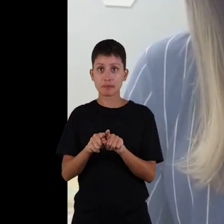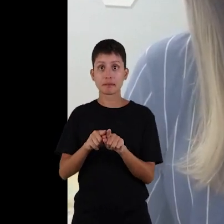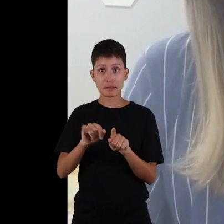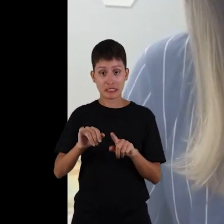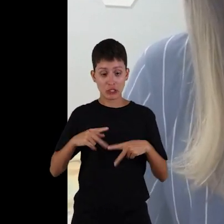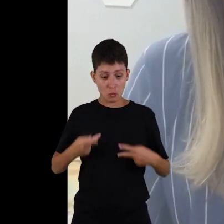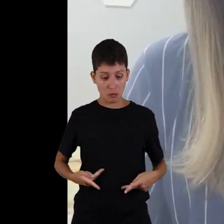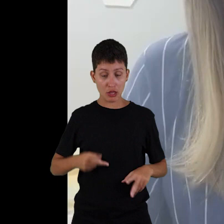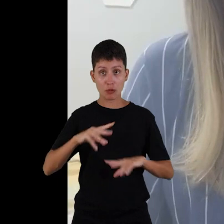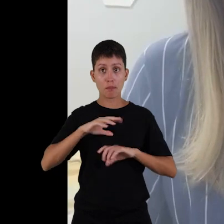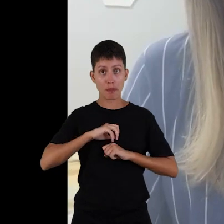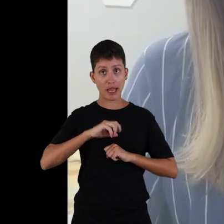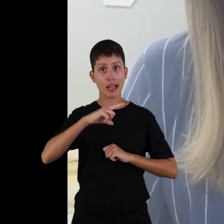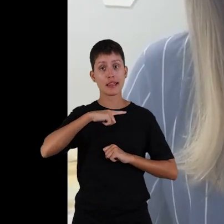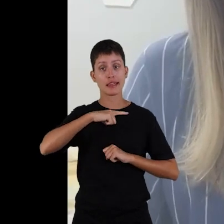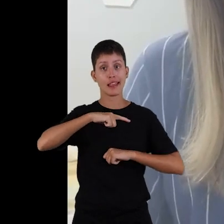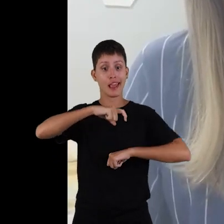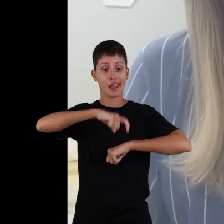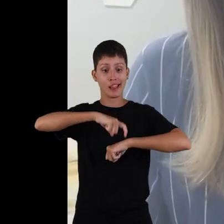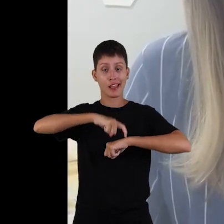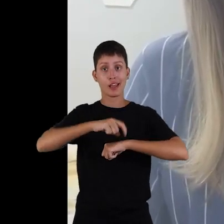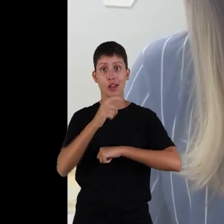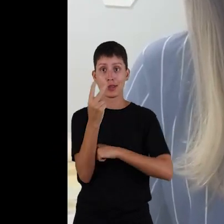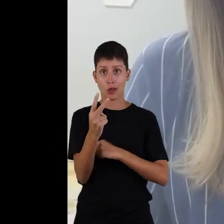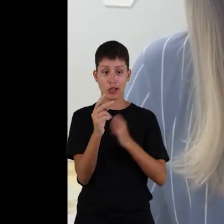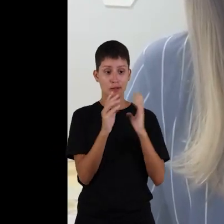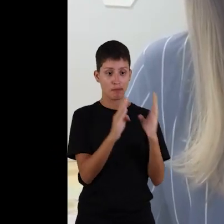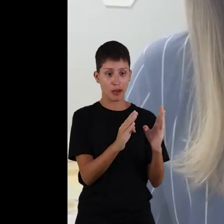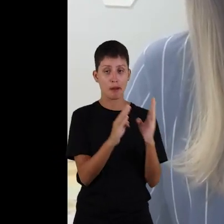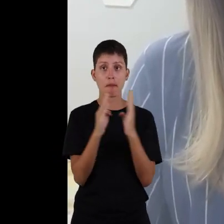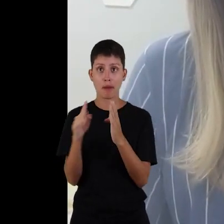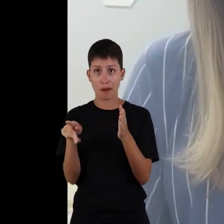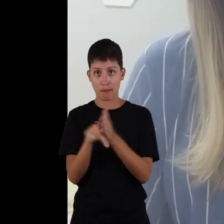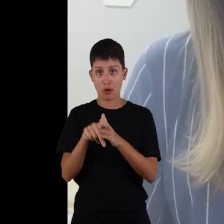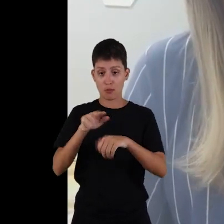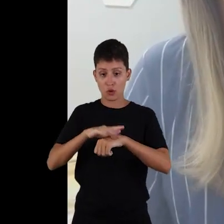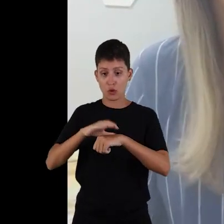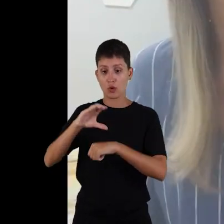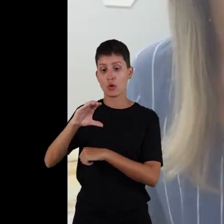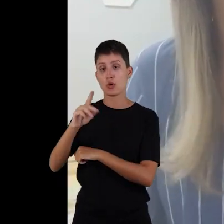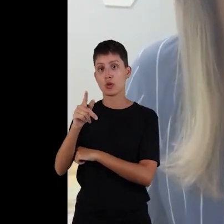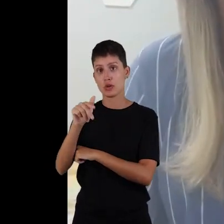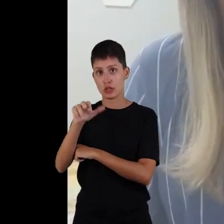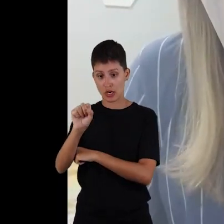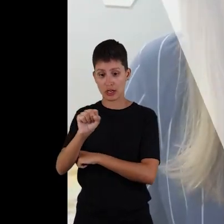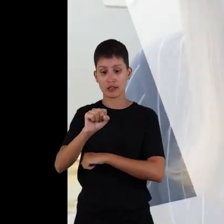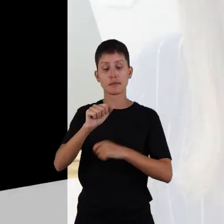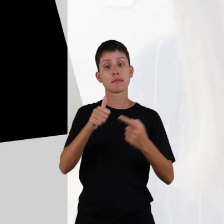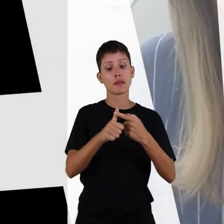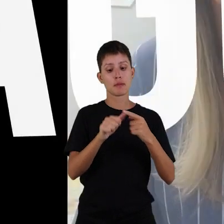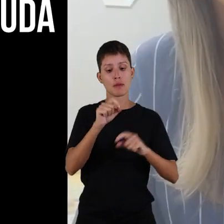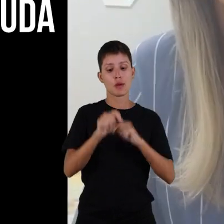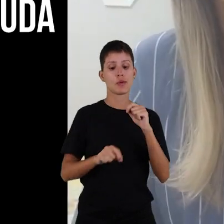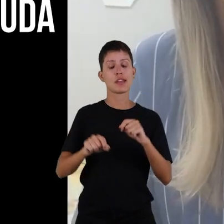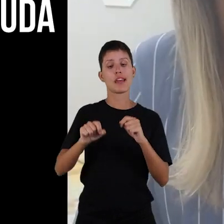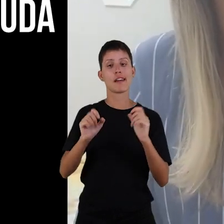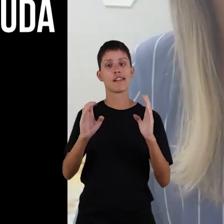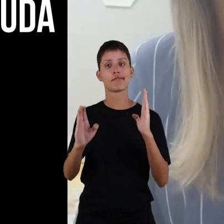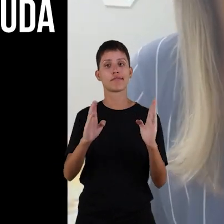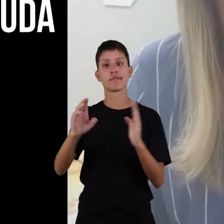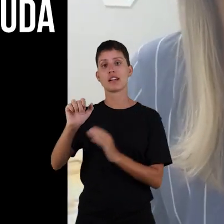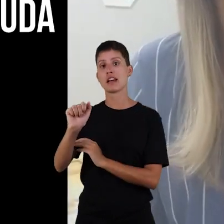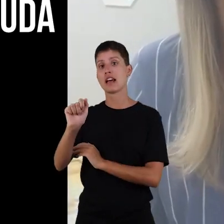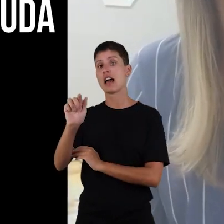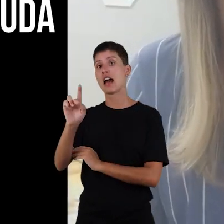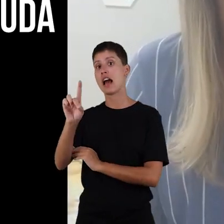existem duas fases clínicas da doença de Chagas. A primeira dela é a fase aguda, que é